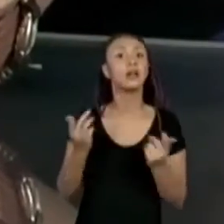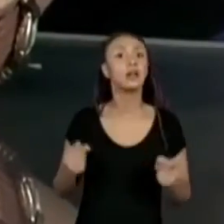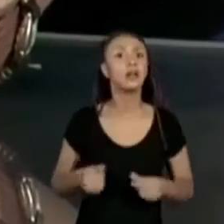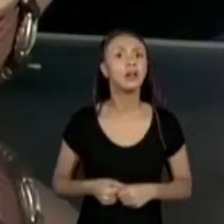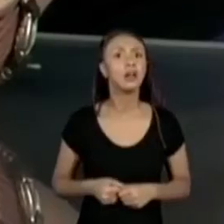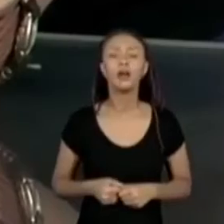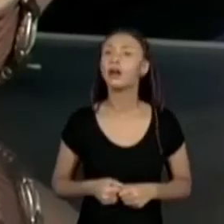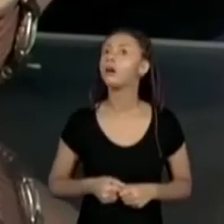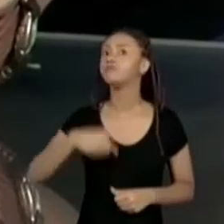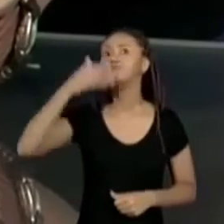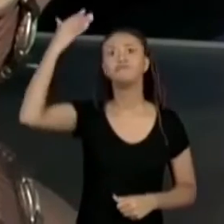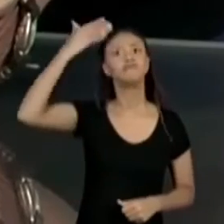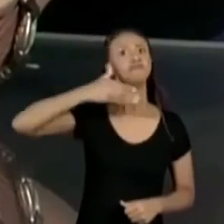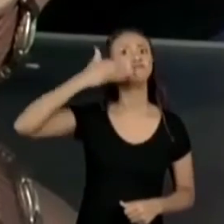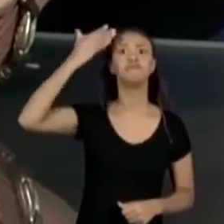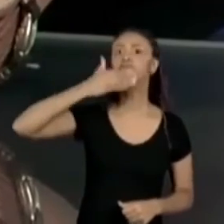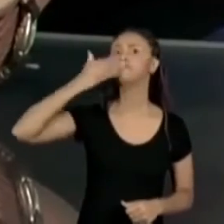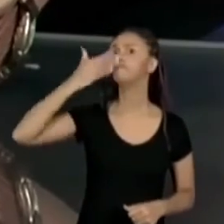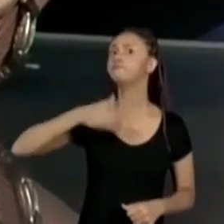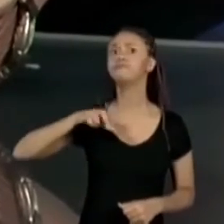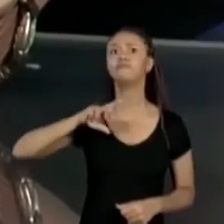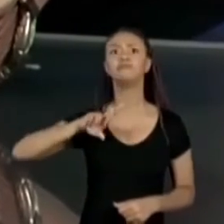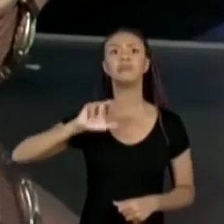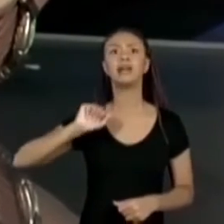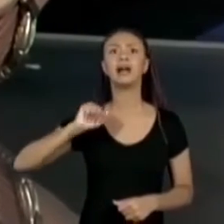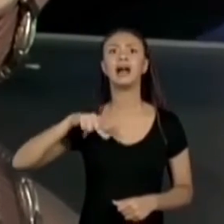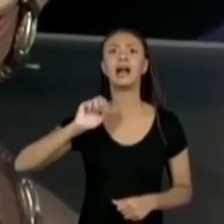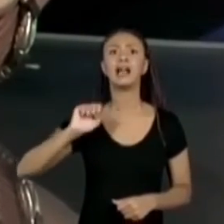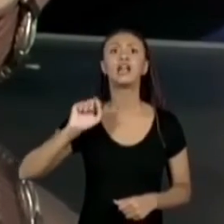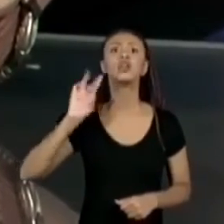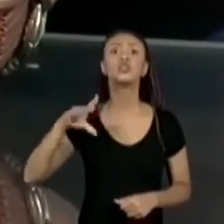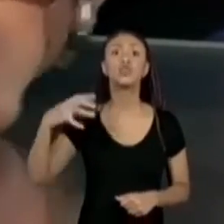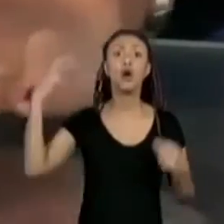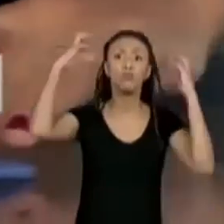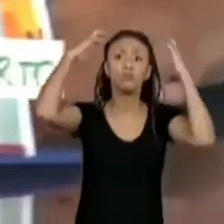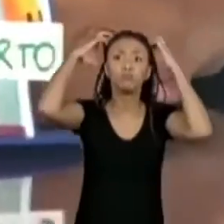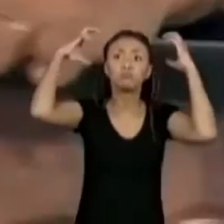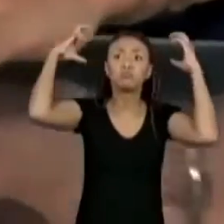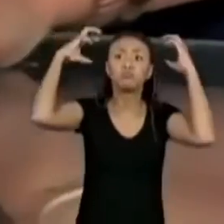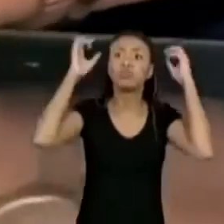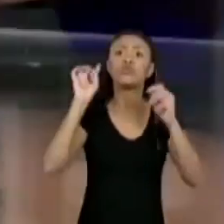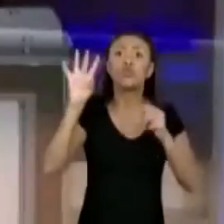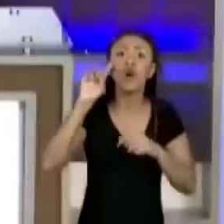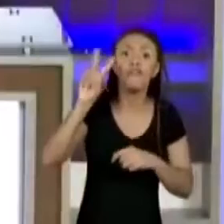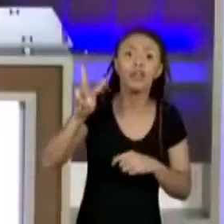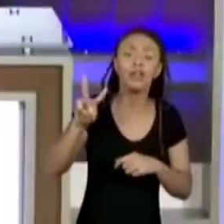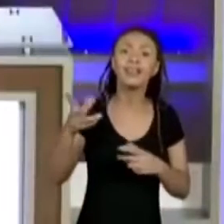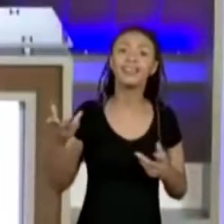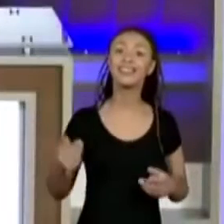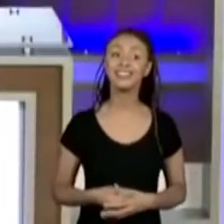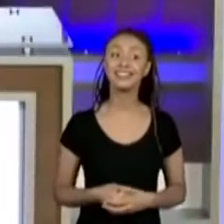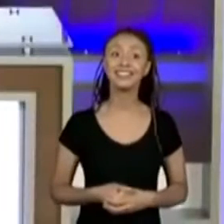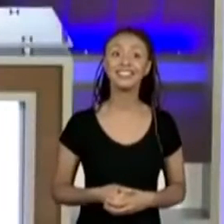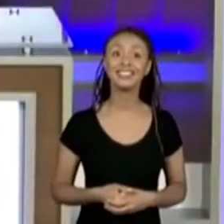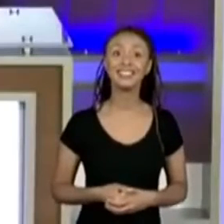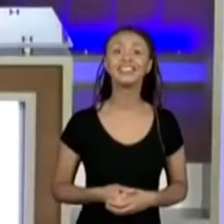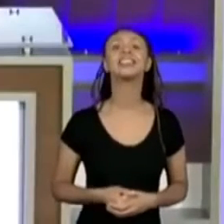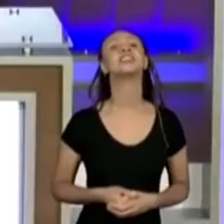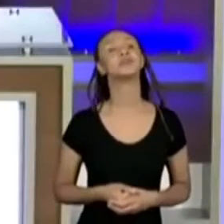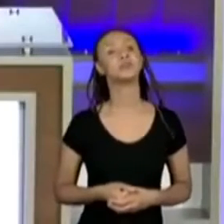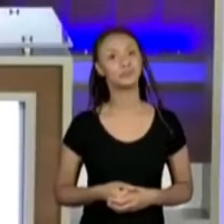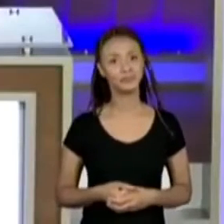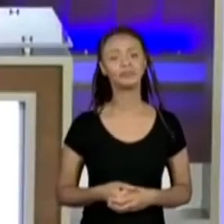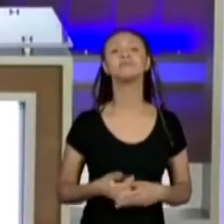dá para ver a Raquel atrás. Dá para ver só o cabelinho dela atrás. Então, vamos colocar... Opa! A